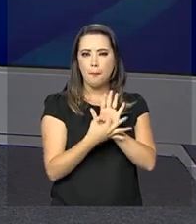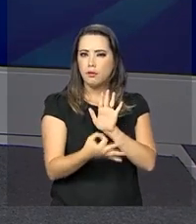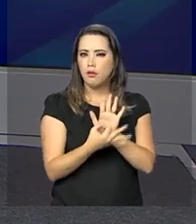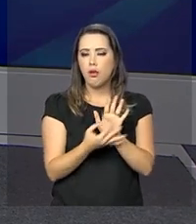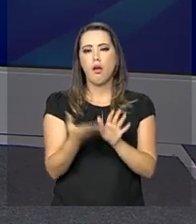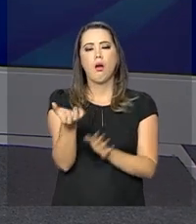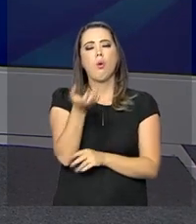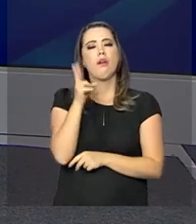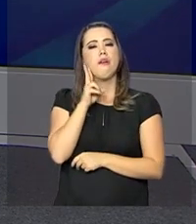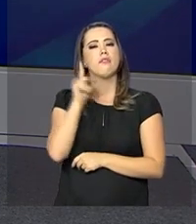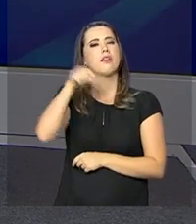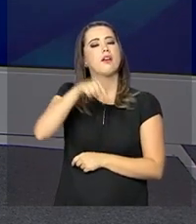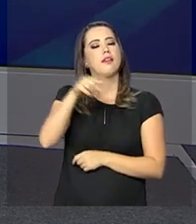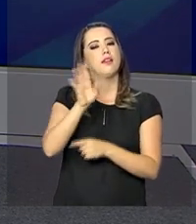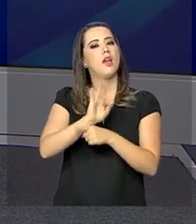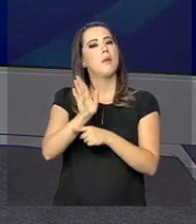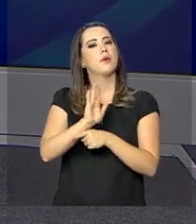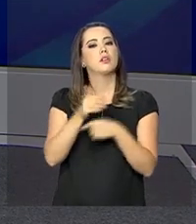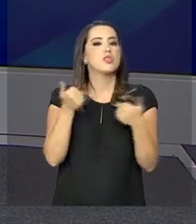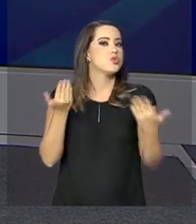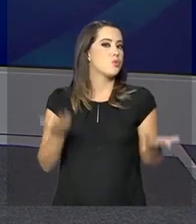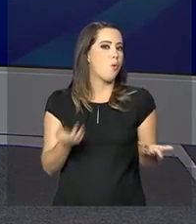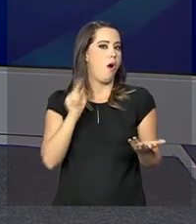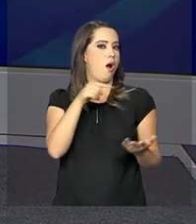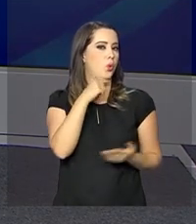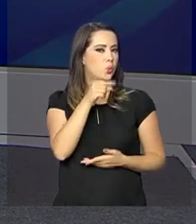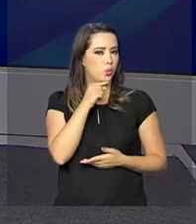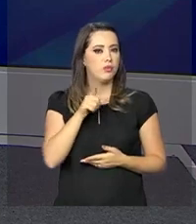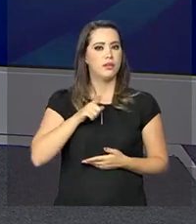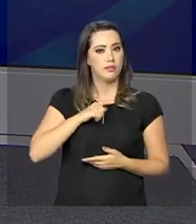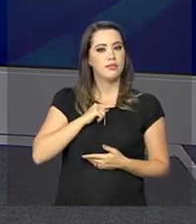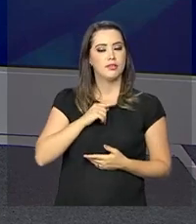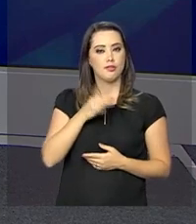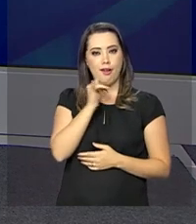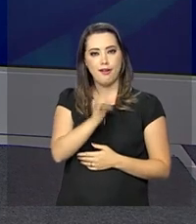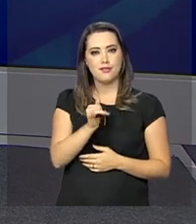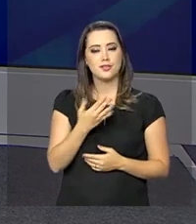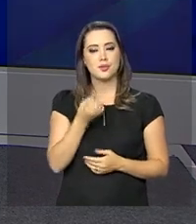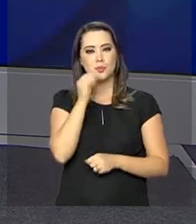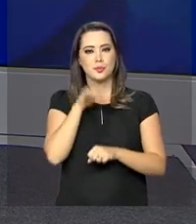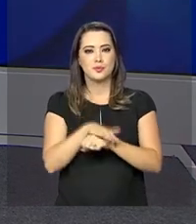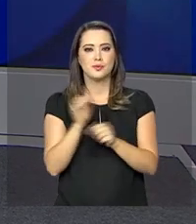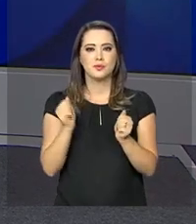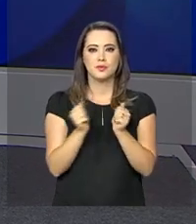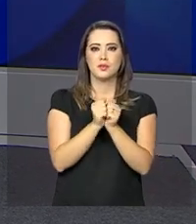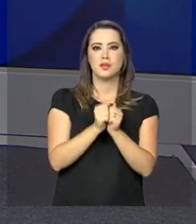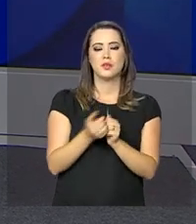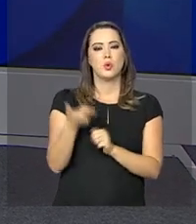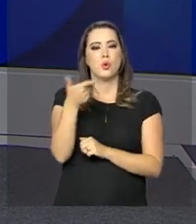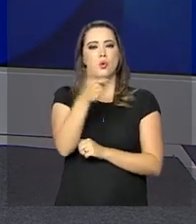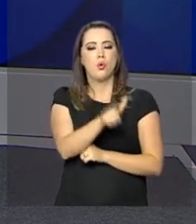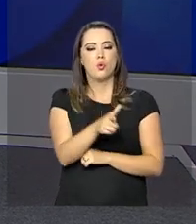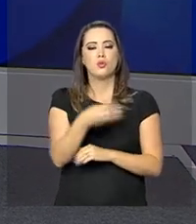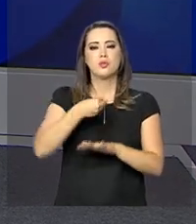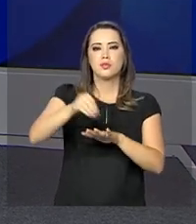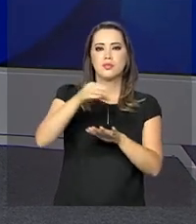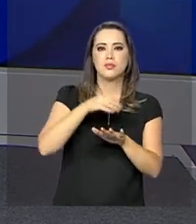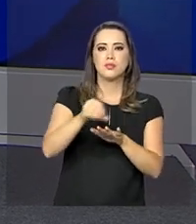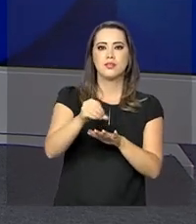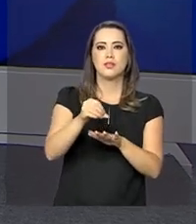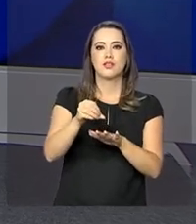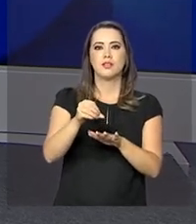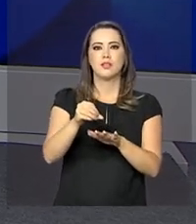reportagens ou dúvidas sobre programas e ações do governo federal. Uma boa noite para você. Nós voltamos com mais uma edição às